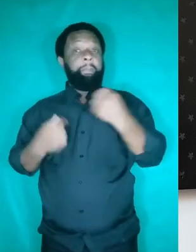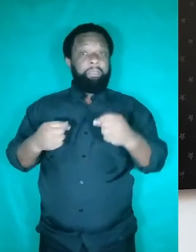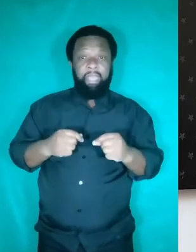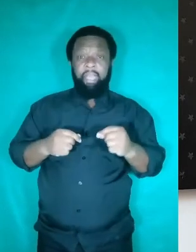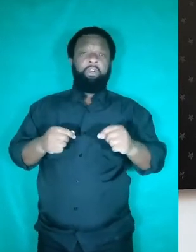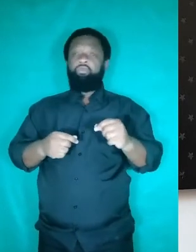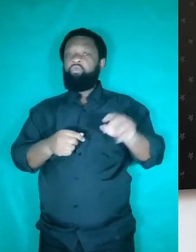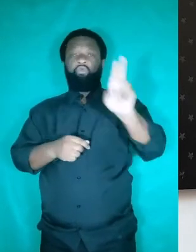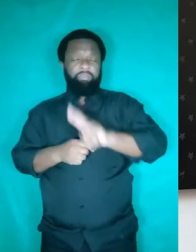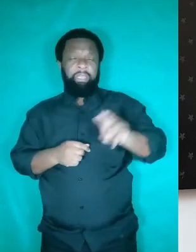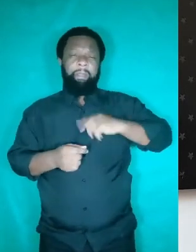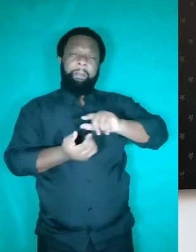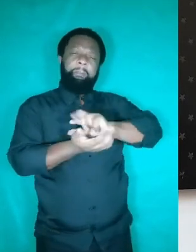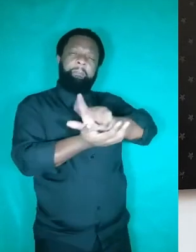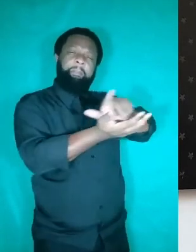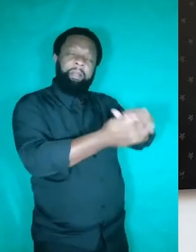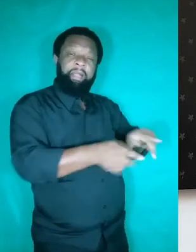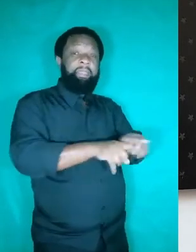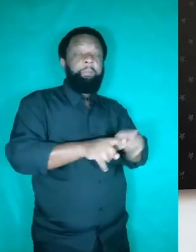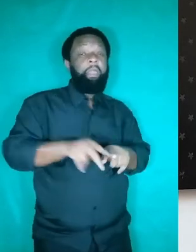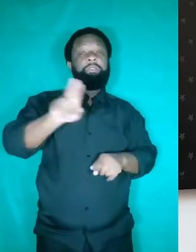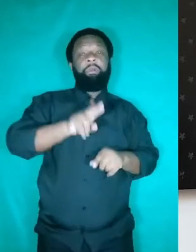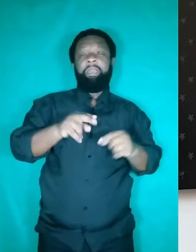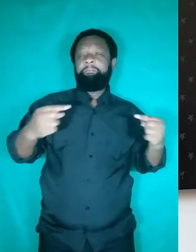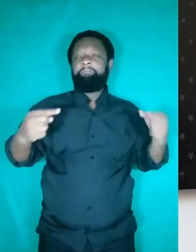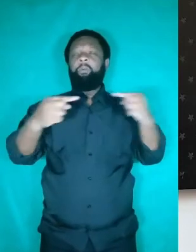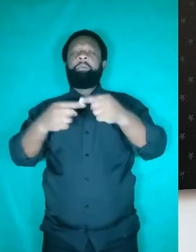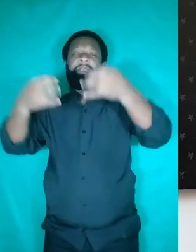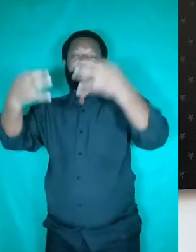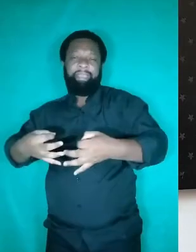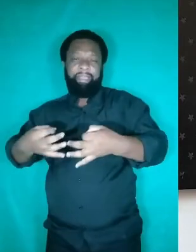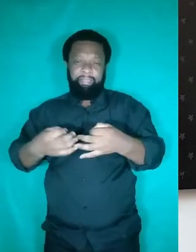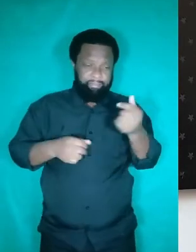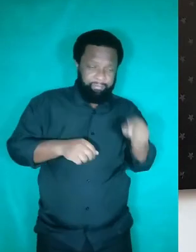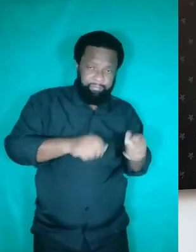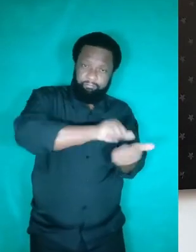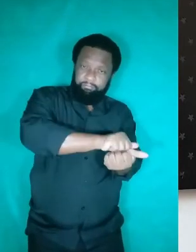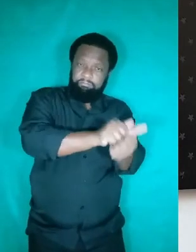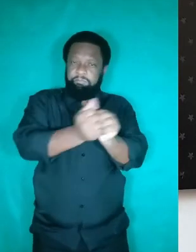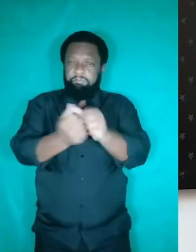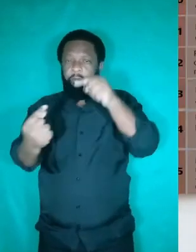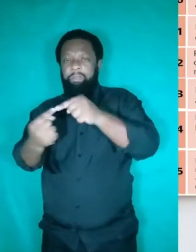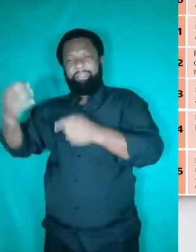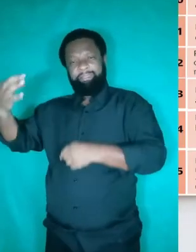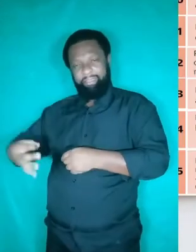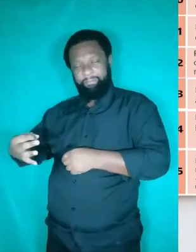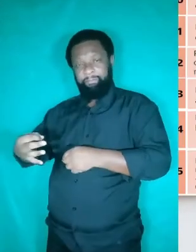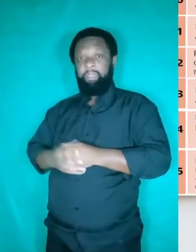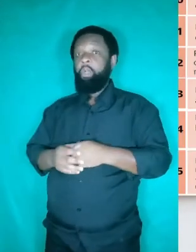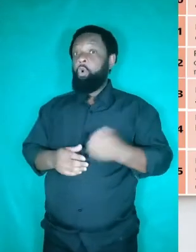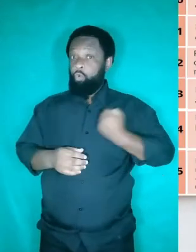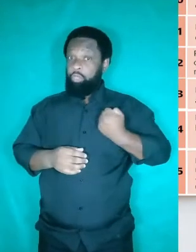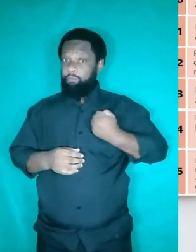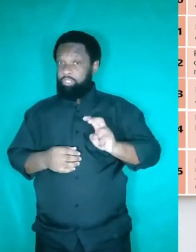diversificar e, claro, usar adequadamente. O nível 5 dessa competência, para você